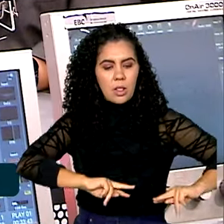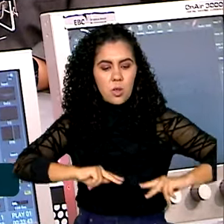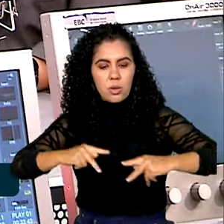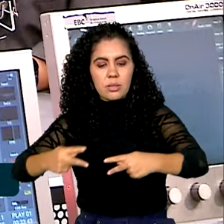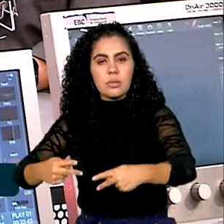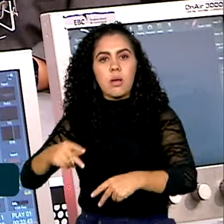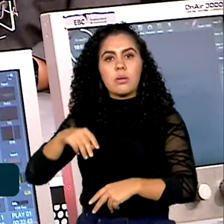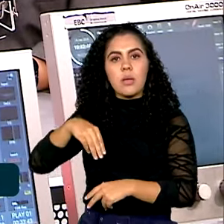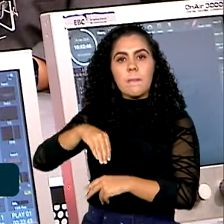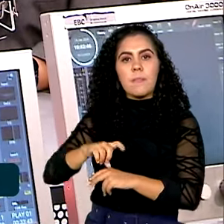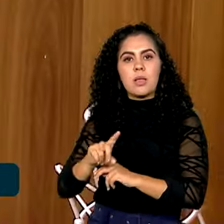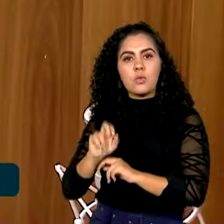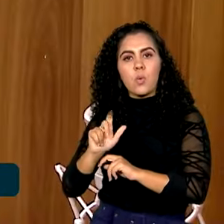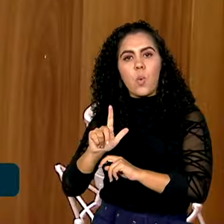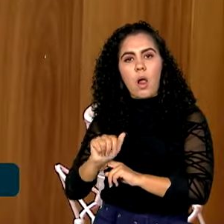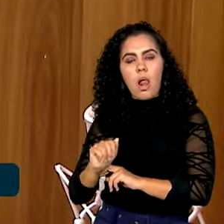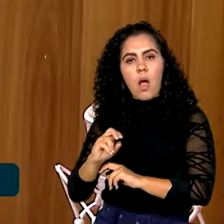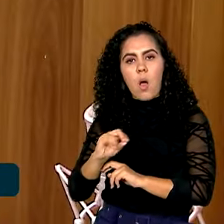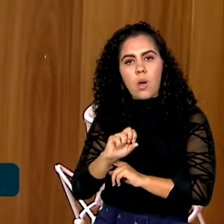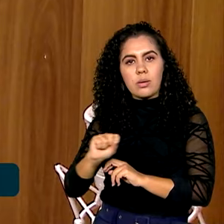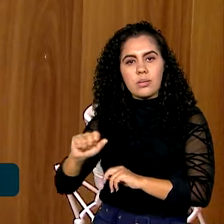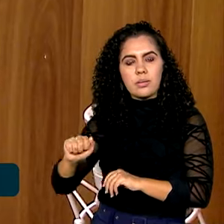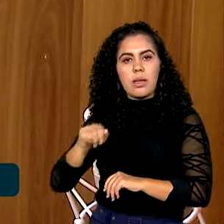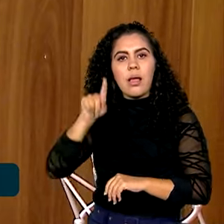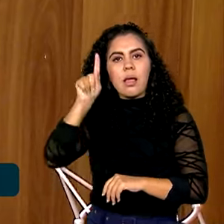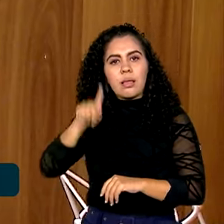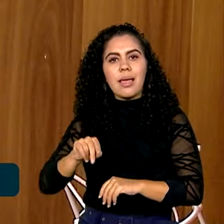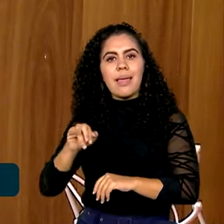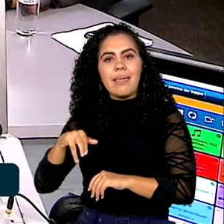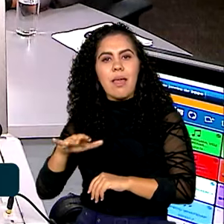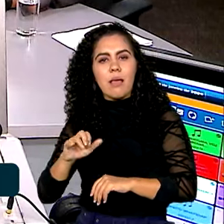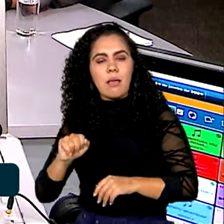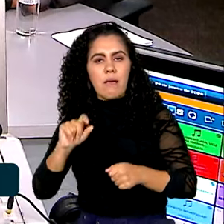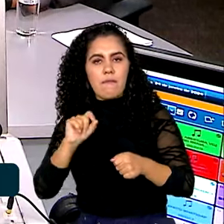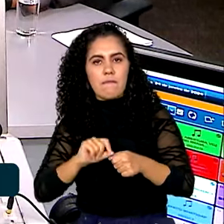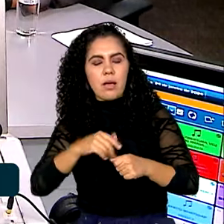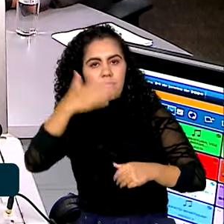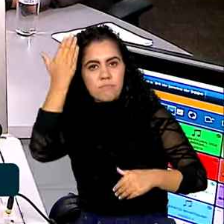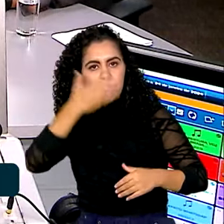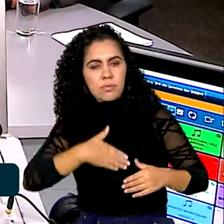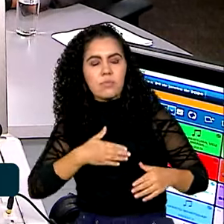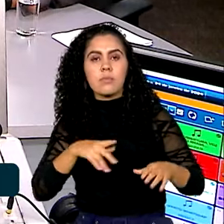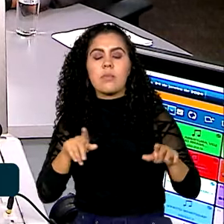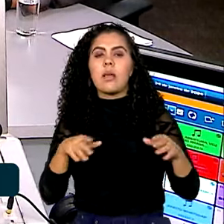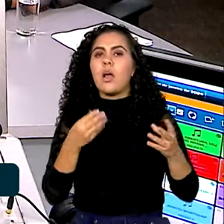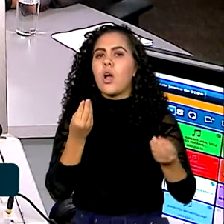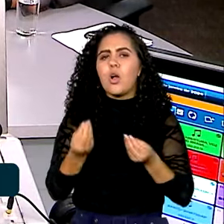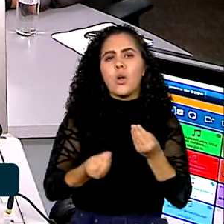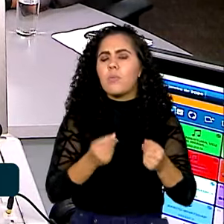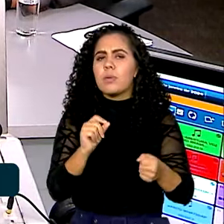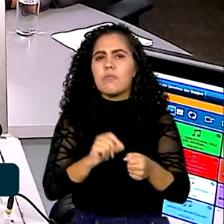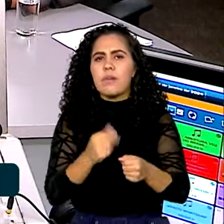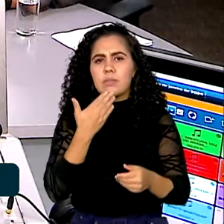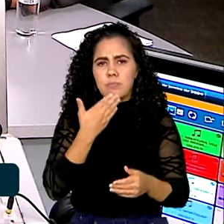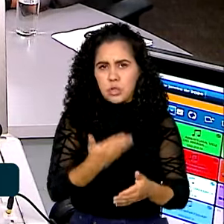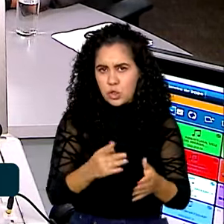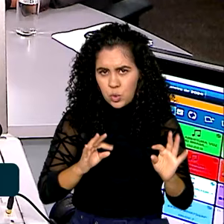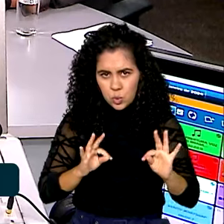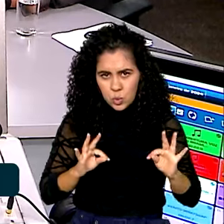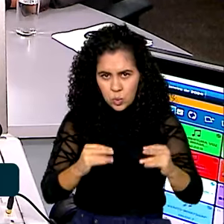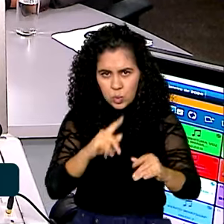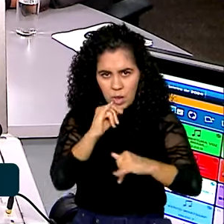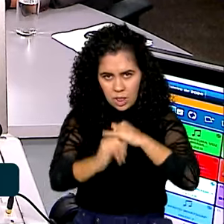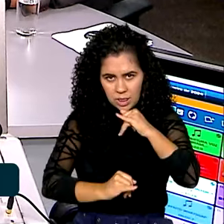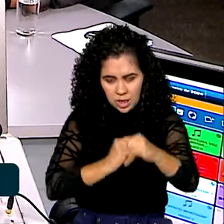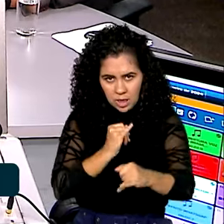isso é o INCA, que é o Instituto Nacional do Câncer, que faz essa certificação. E até quando é possível pedir a isenção? E como fazer? Tudo pela internet? É tudo pela